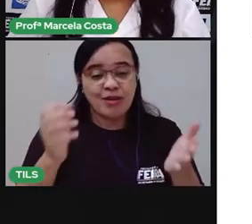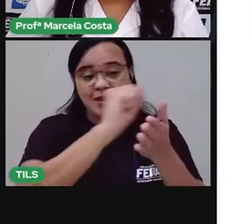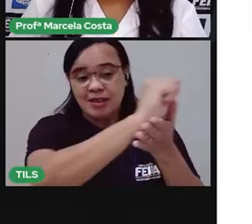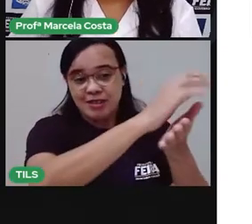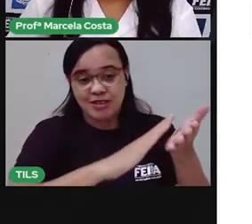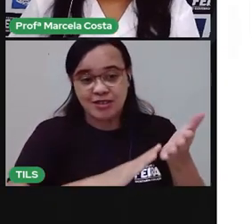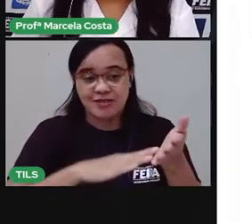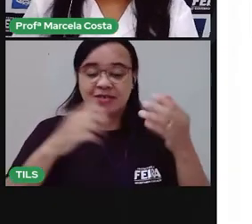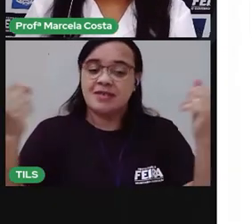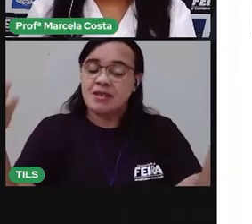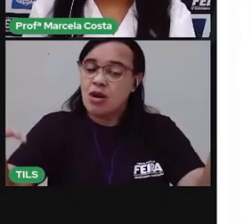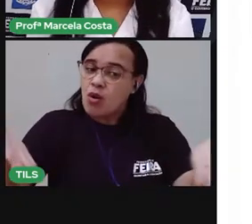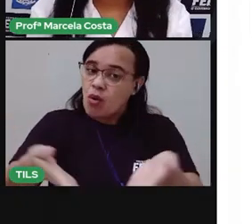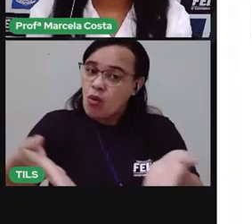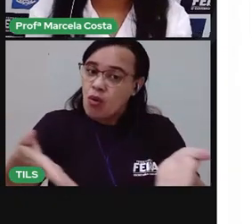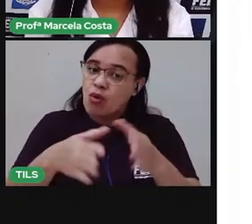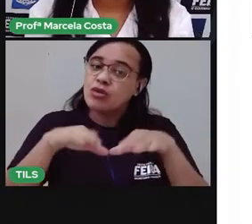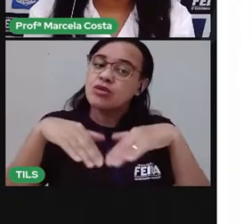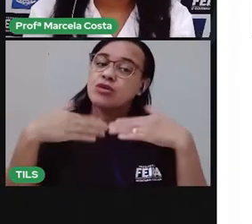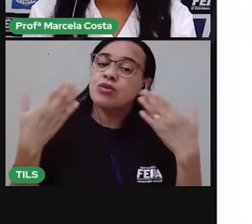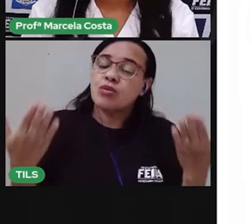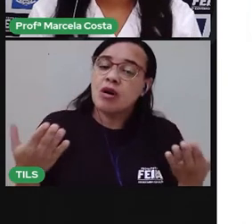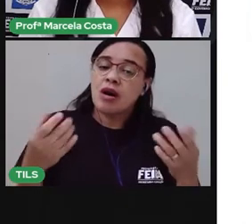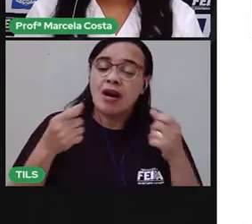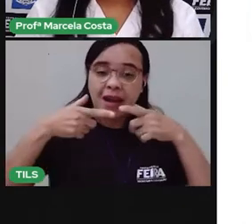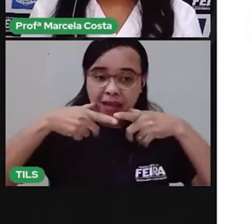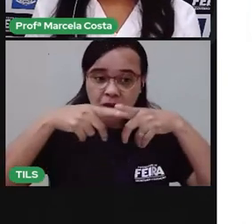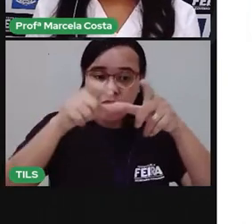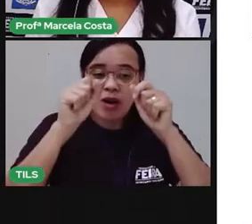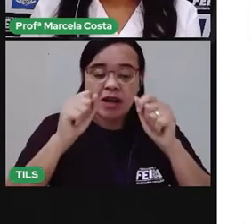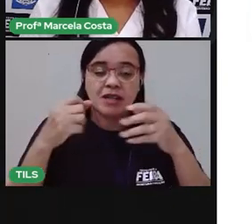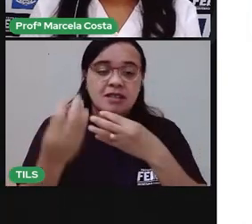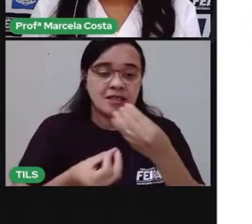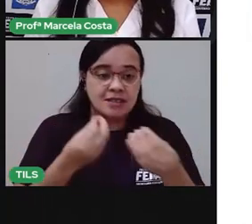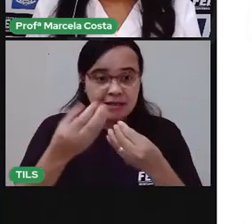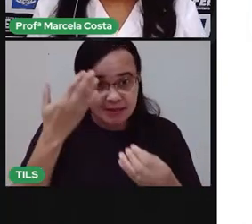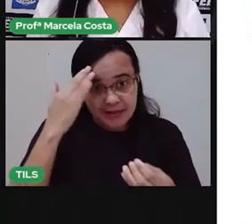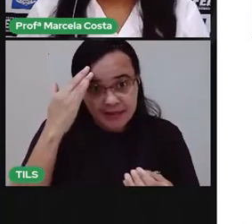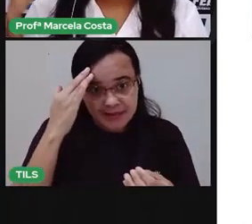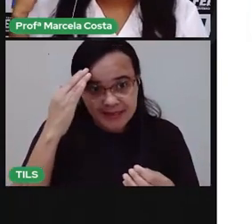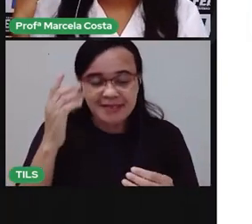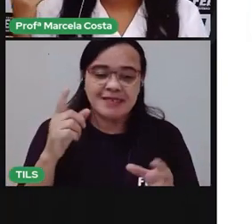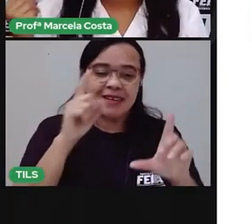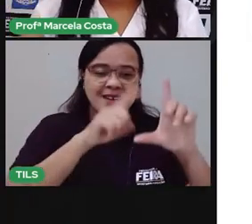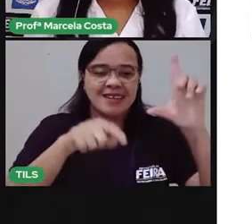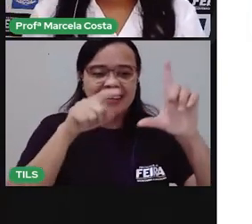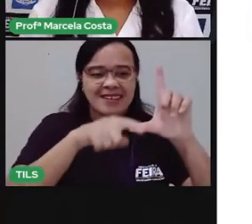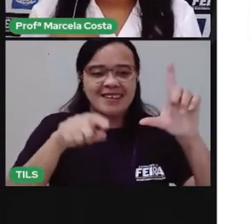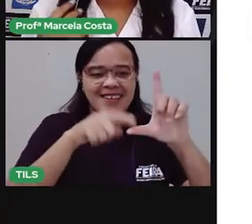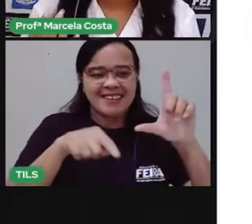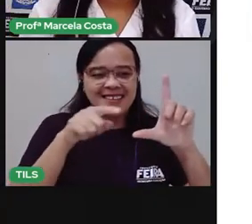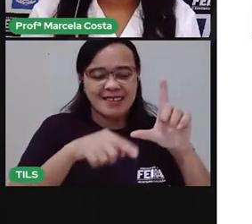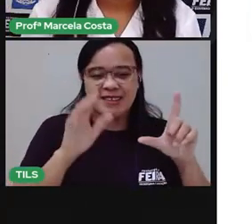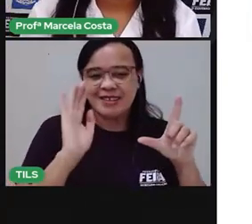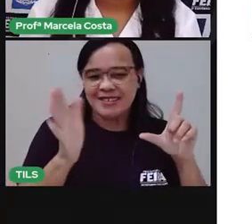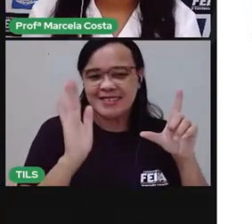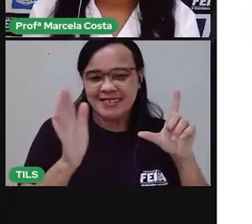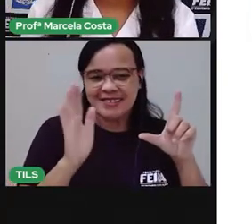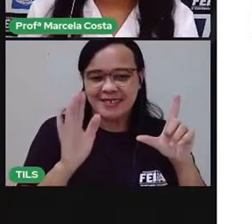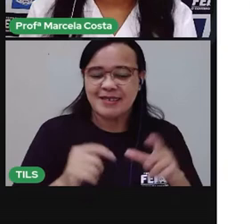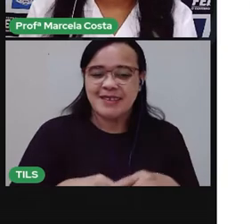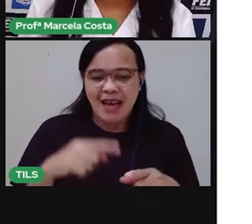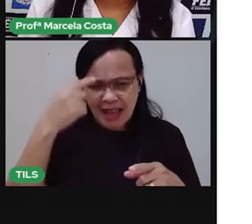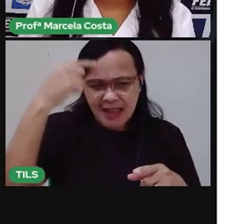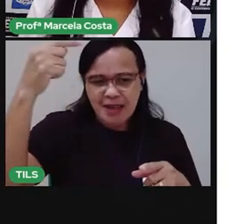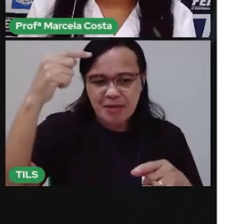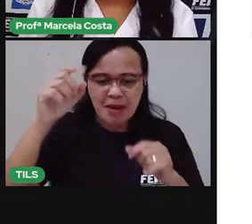de hoje. Atividade de linguagens, comunicar com as letras. Aquela que eu pedi pra você deixar aí na sua mesa,